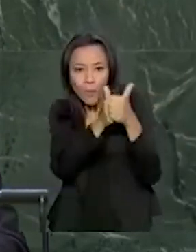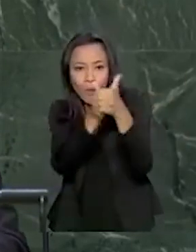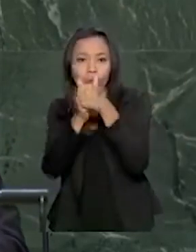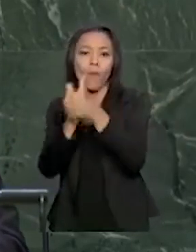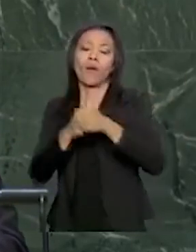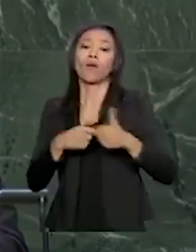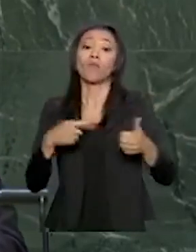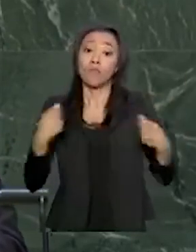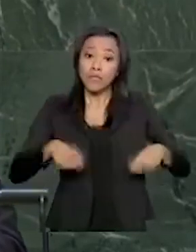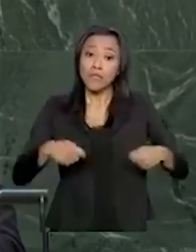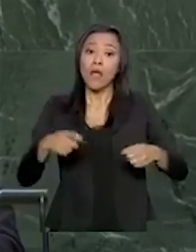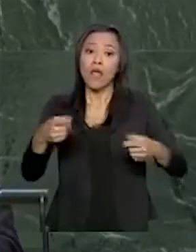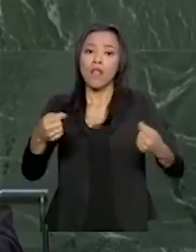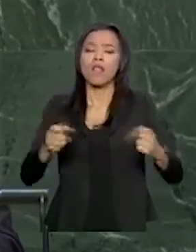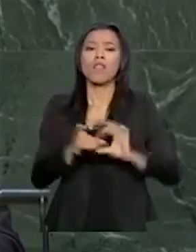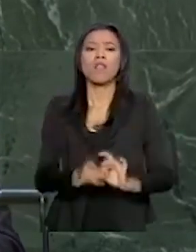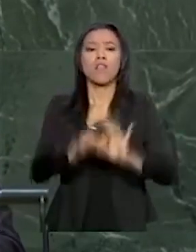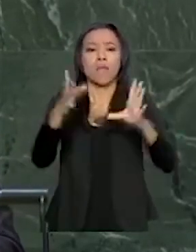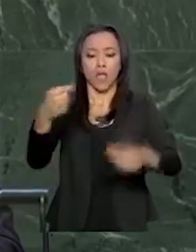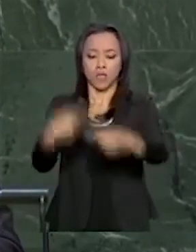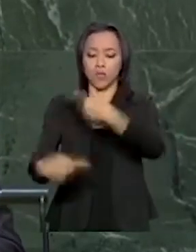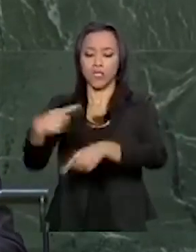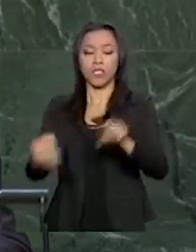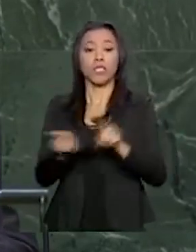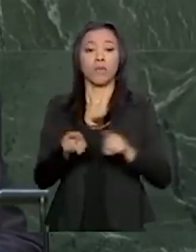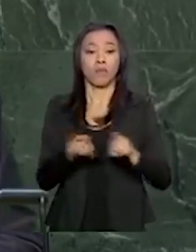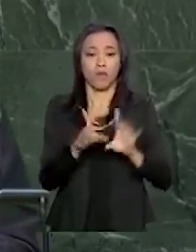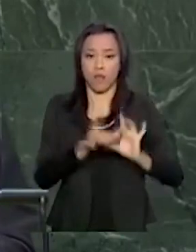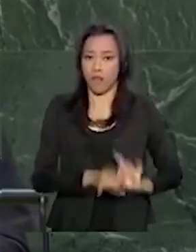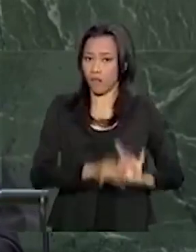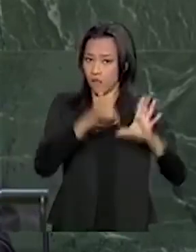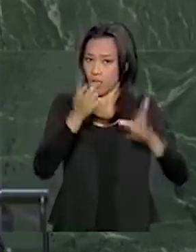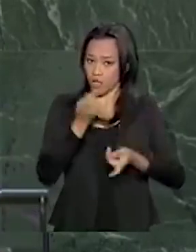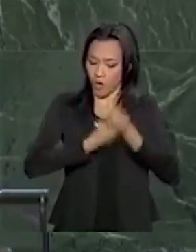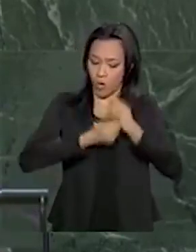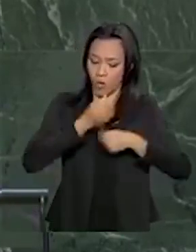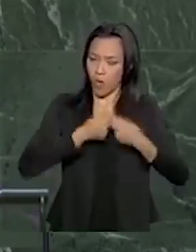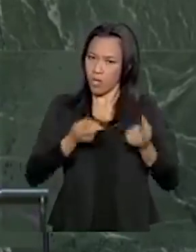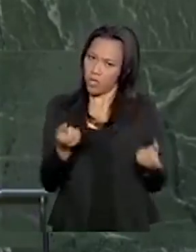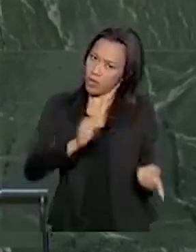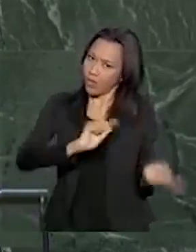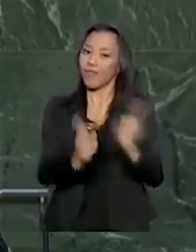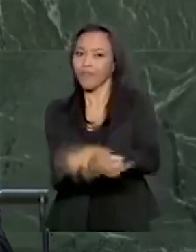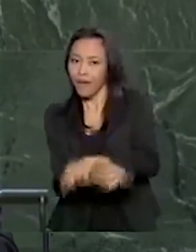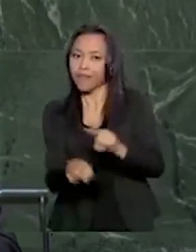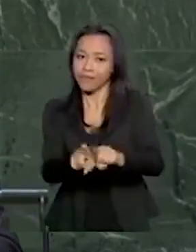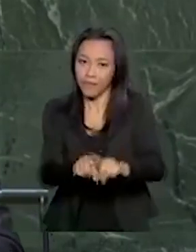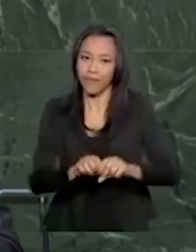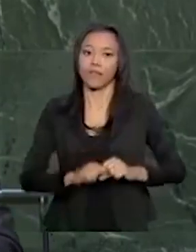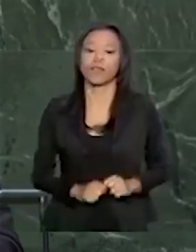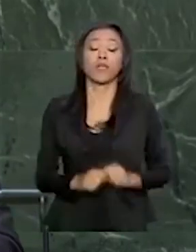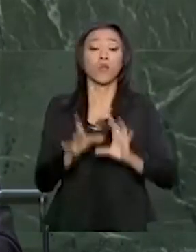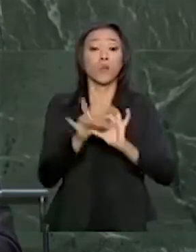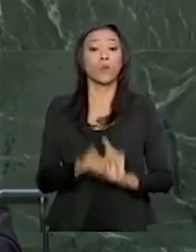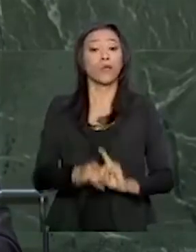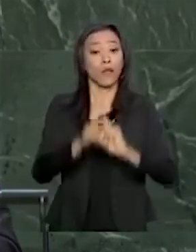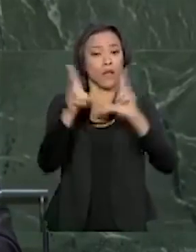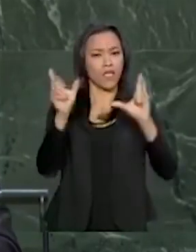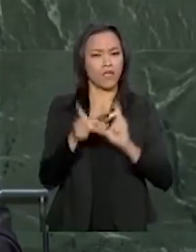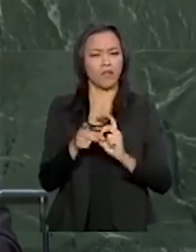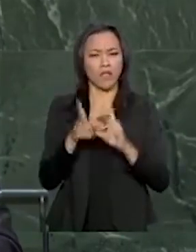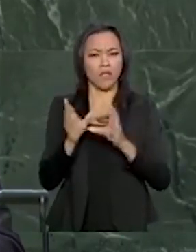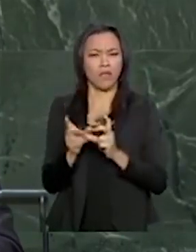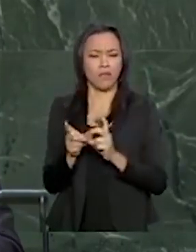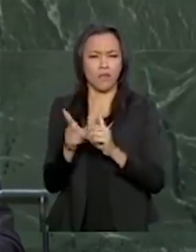política sem que haja também liberdade econômica. E vice-versa. O livre mercado, as